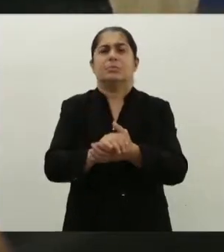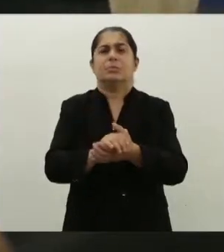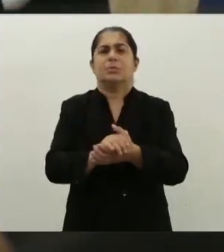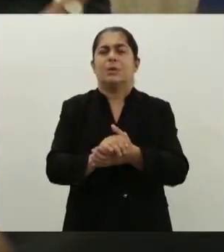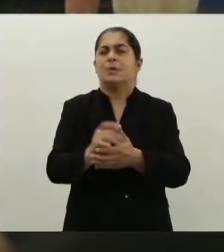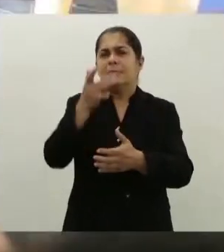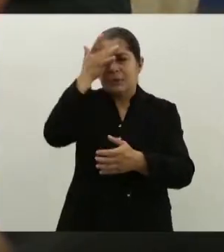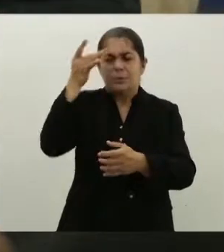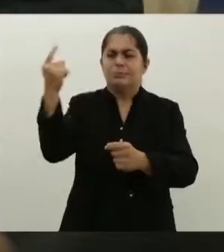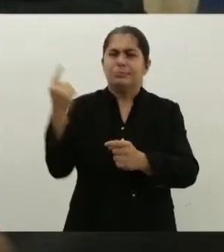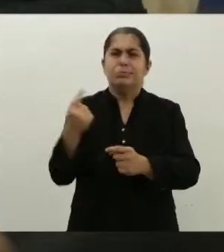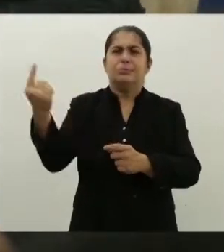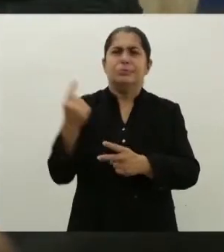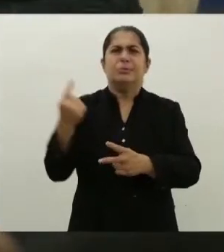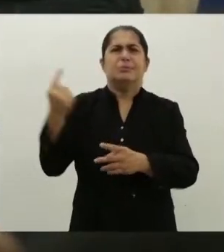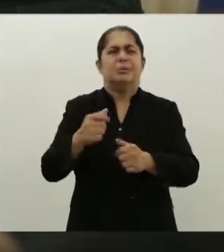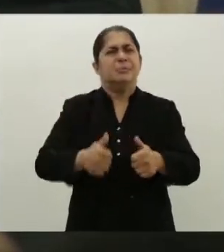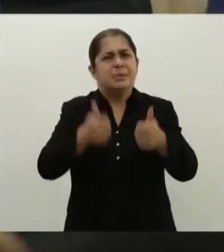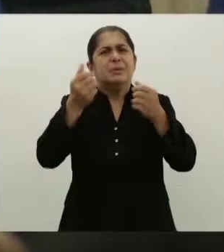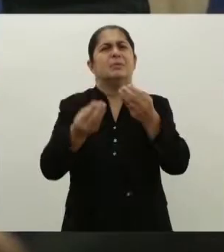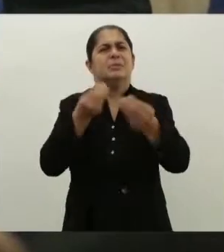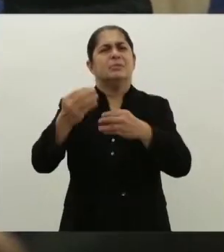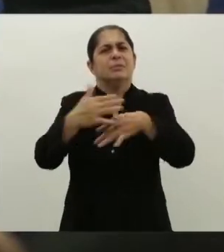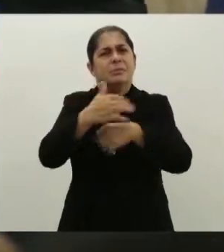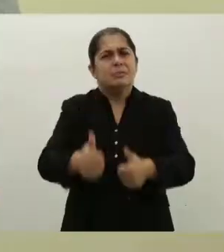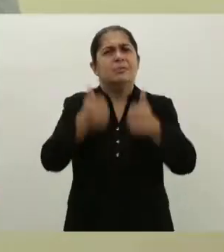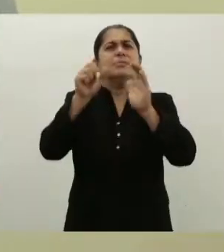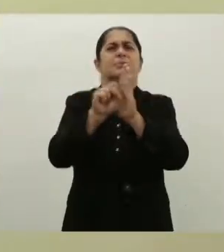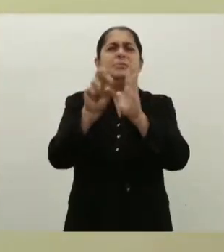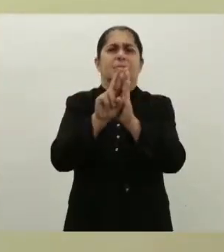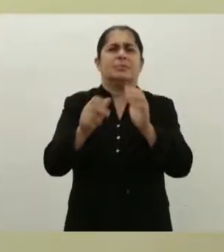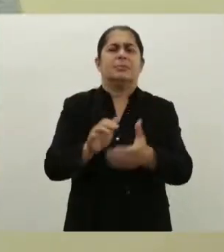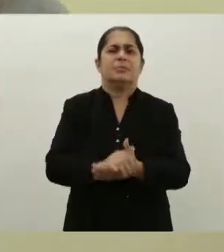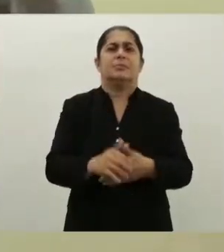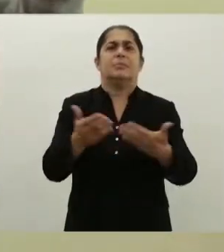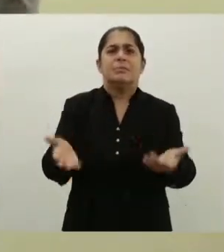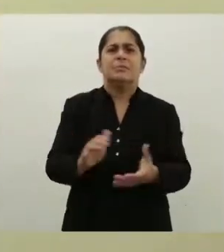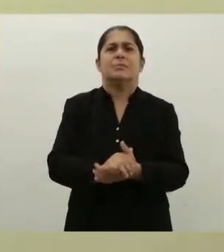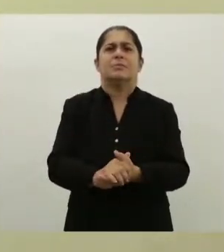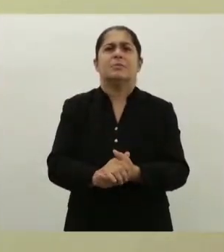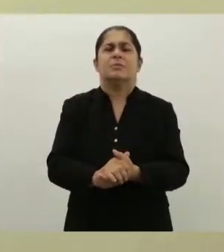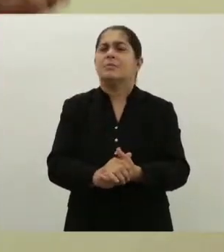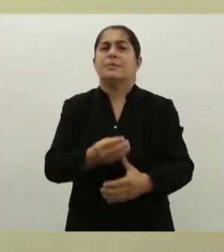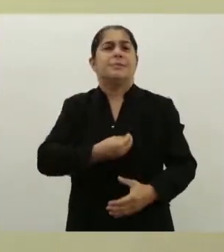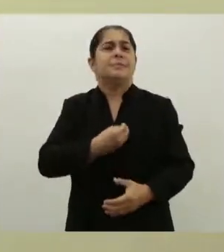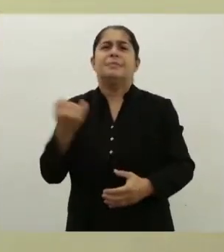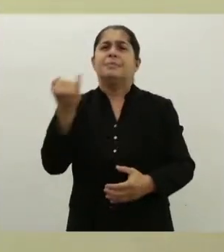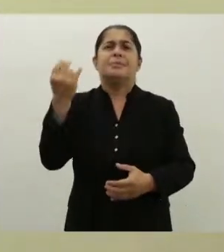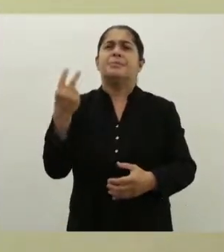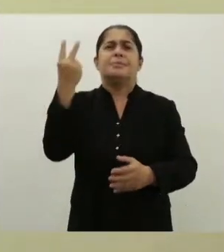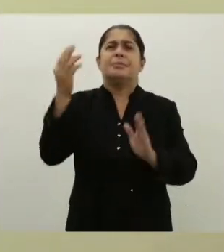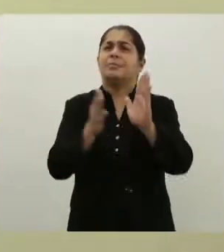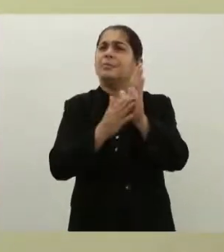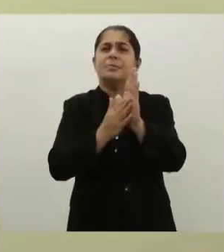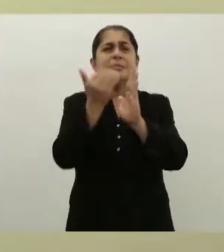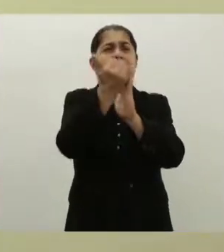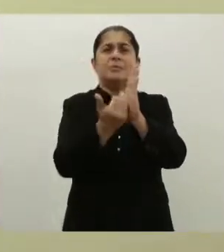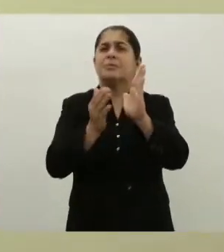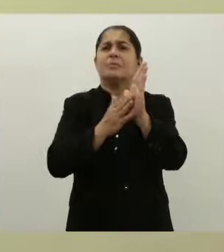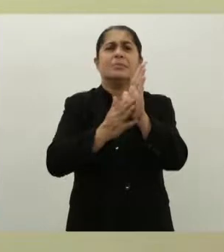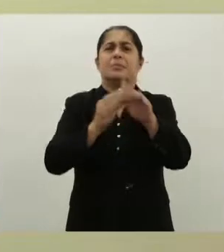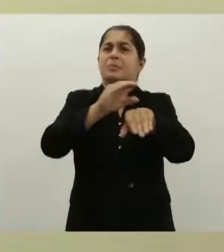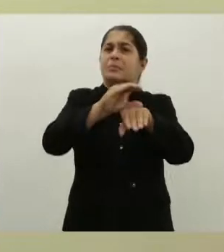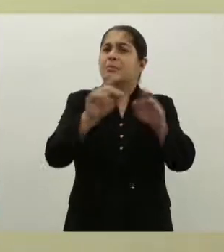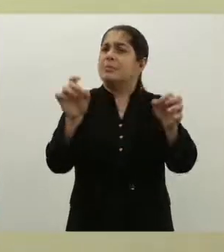um a um, pediam melhorias para a sua cidade. Não existe valor maior que a vida, a nossa Constituição está bem clara.